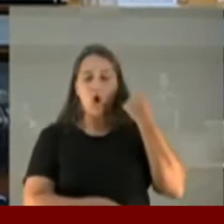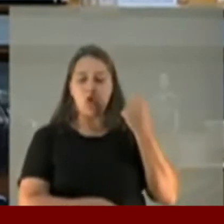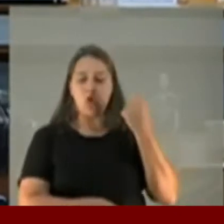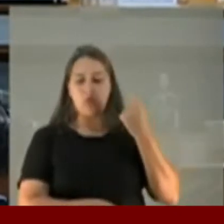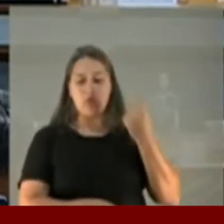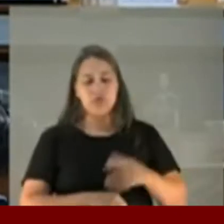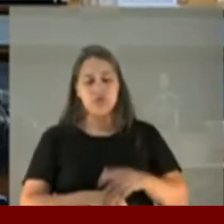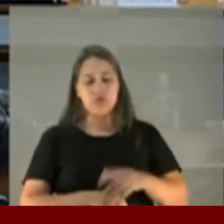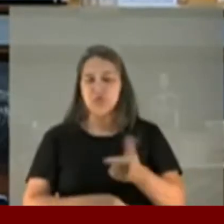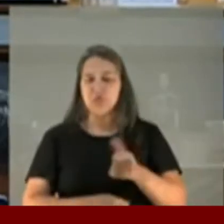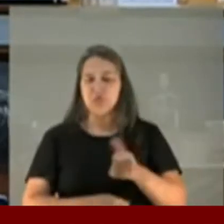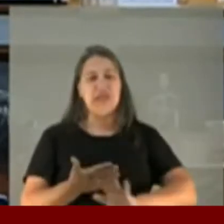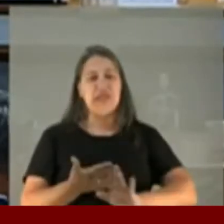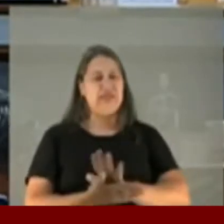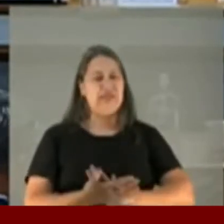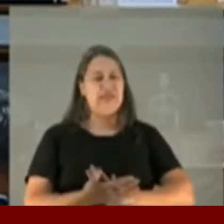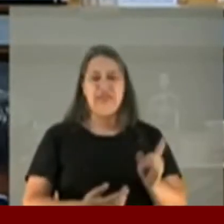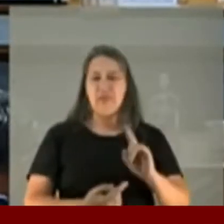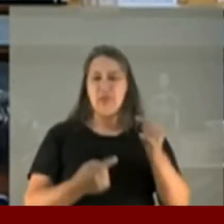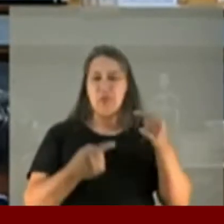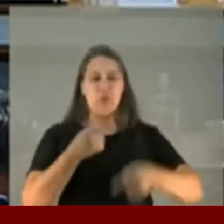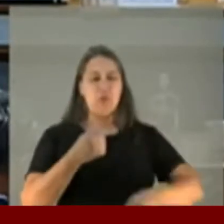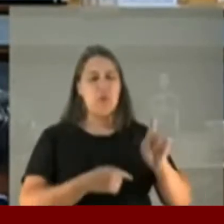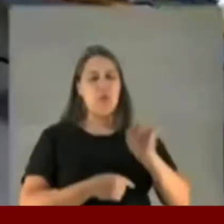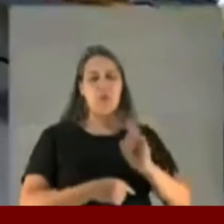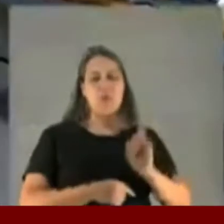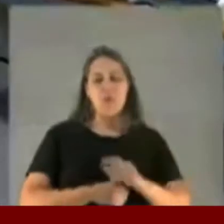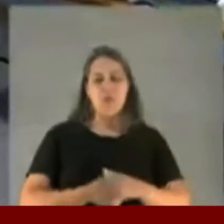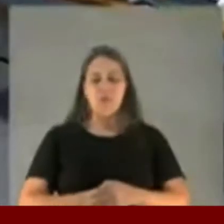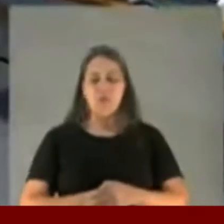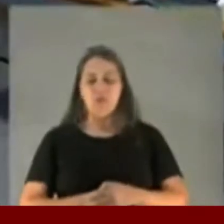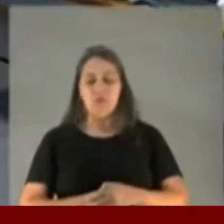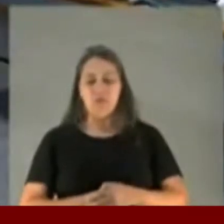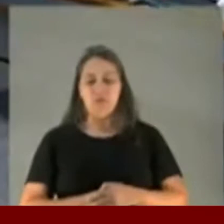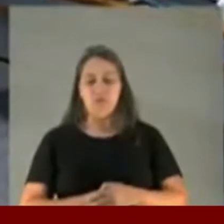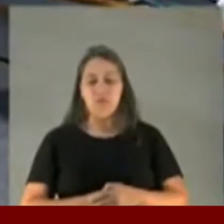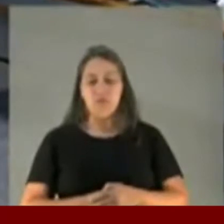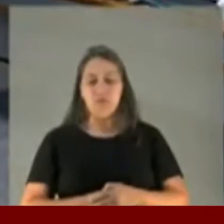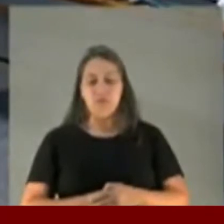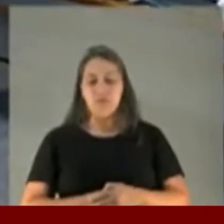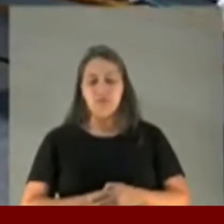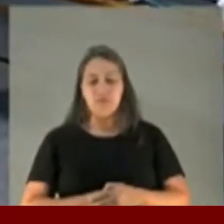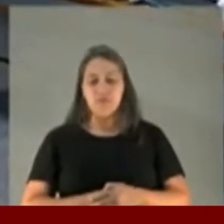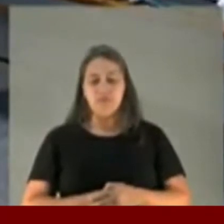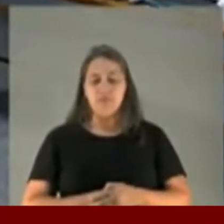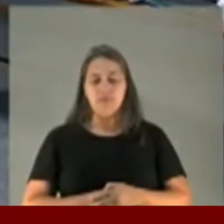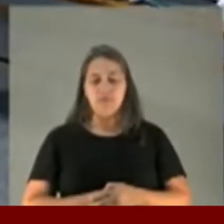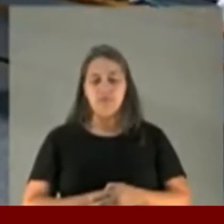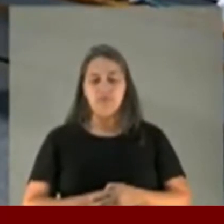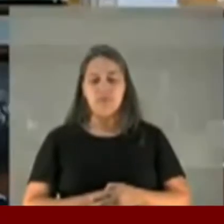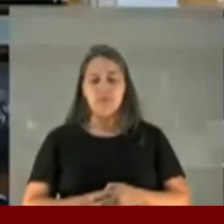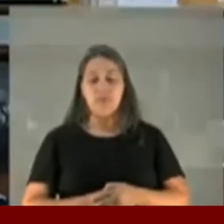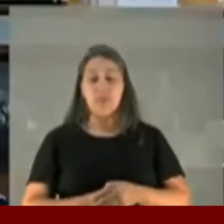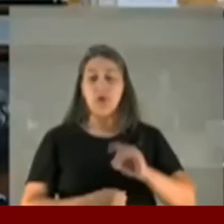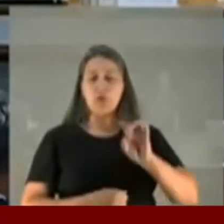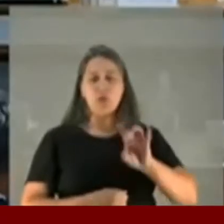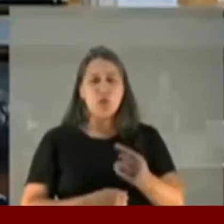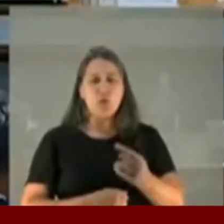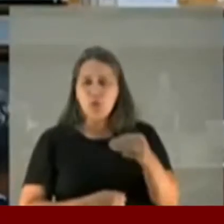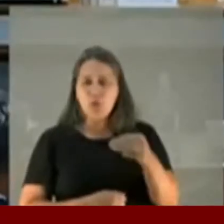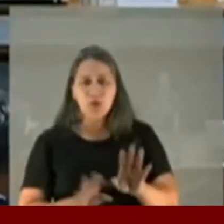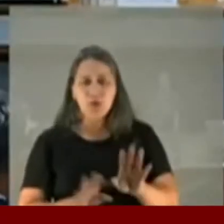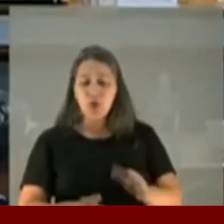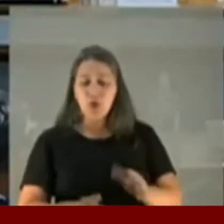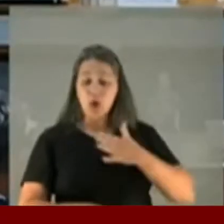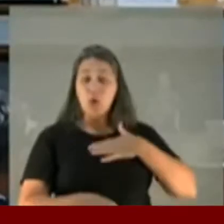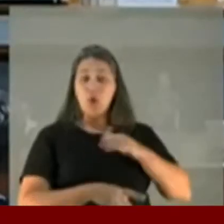Tem absolutamente nada a ver. Ele usa meu irmão em tanto tempo. É só, senhor presidente. Senhor Dominguete. Pois Eu acho que é no